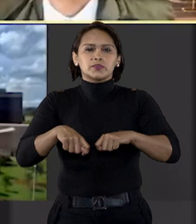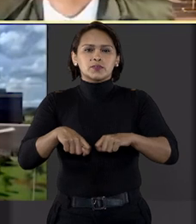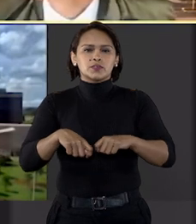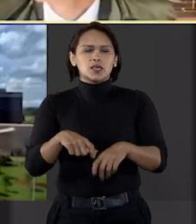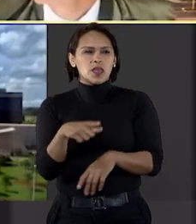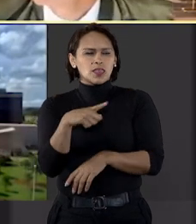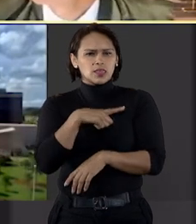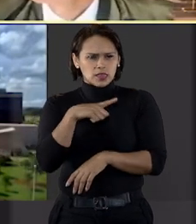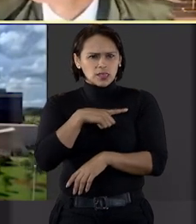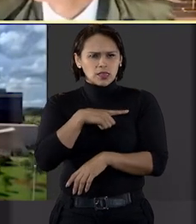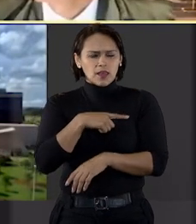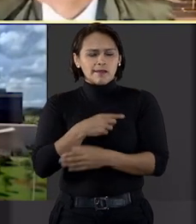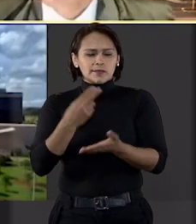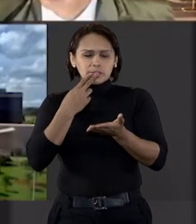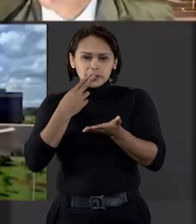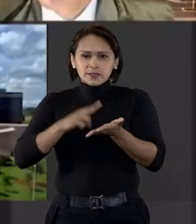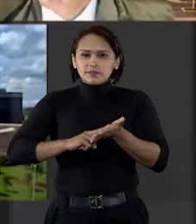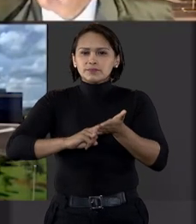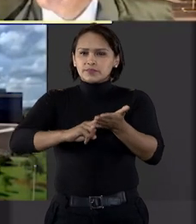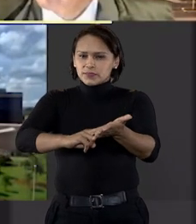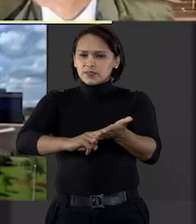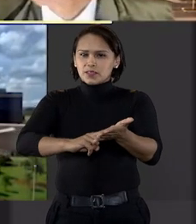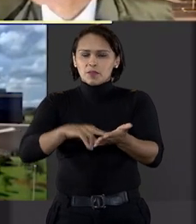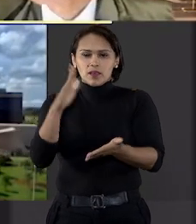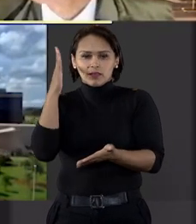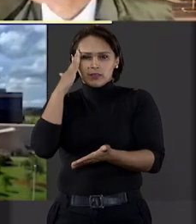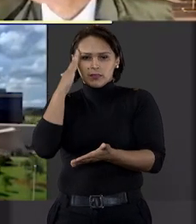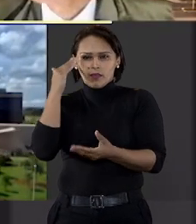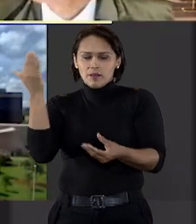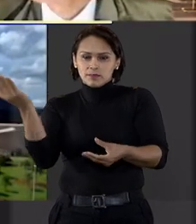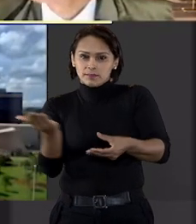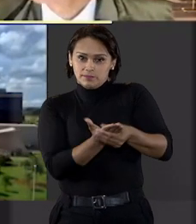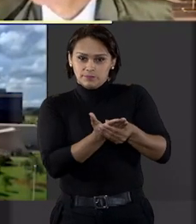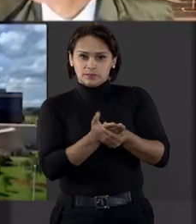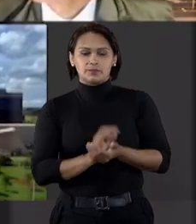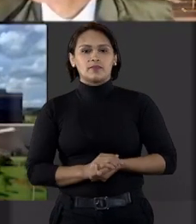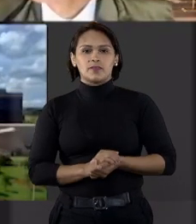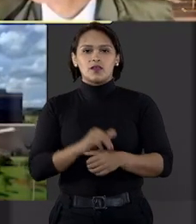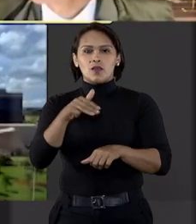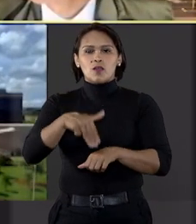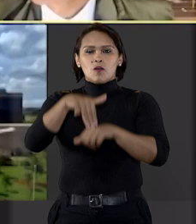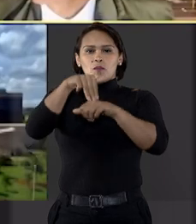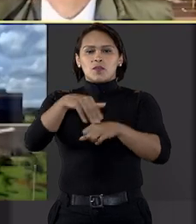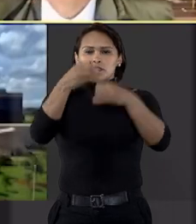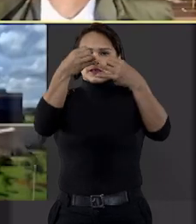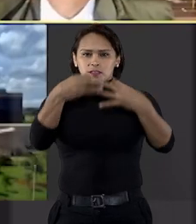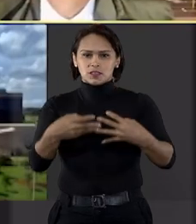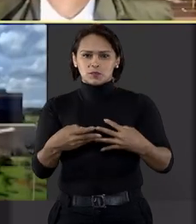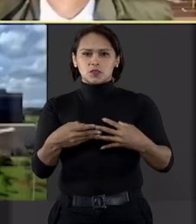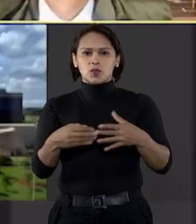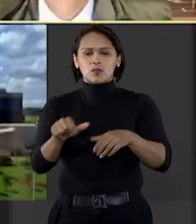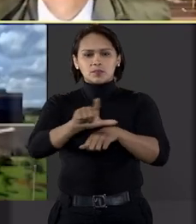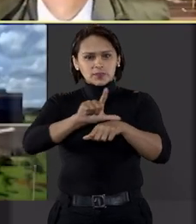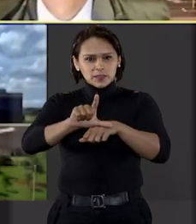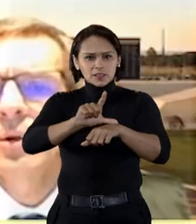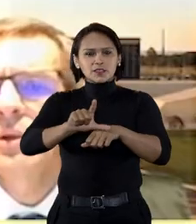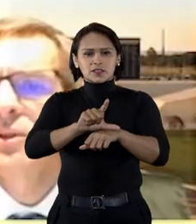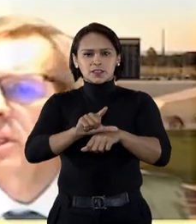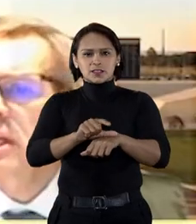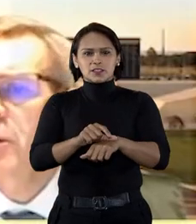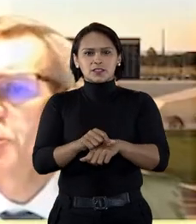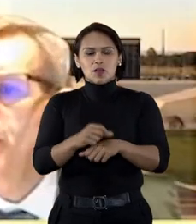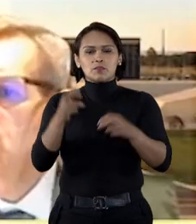é possível haver a certeza de que ele tenha, de fato, tomado ciência da ação. O magistrado explicou que a legislação